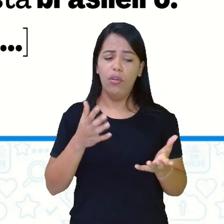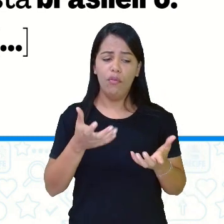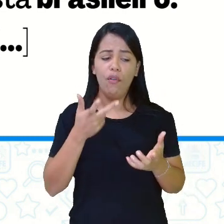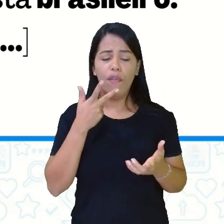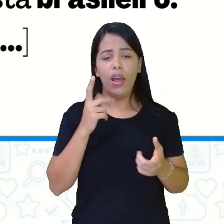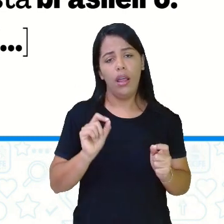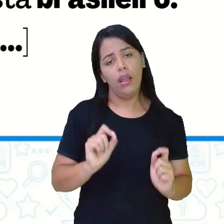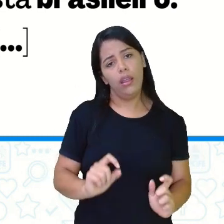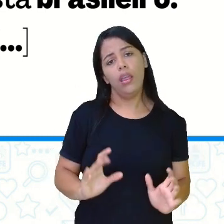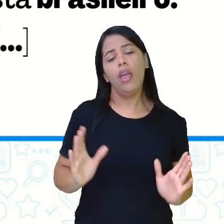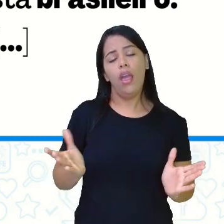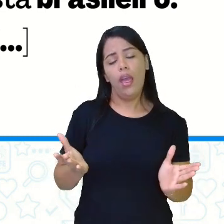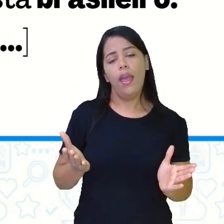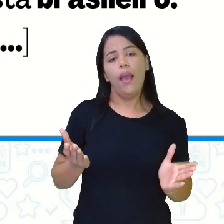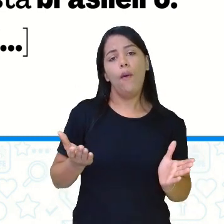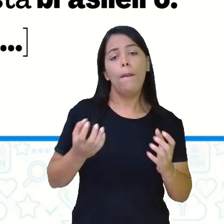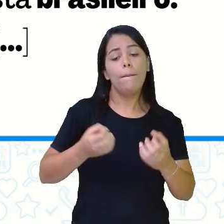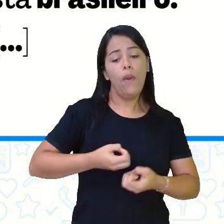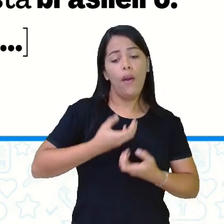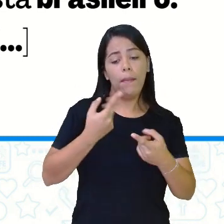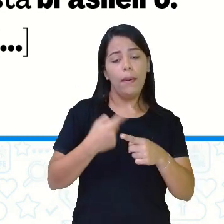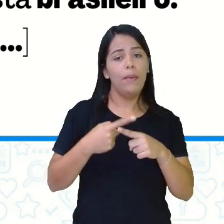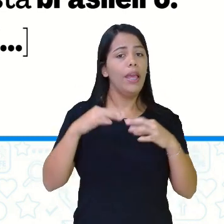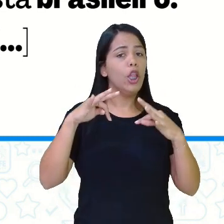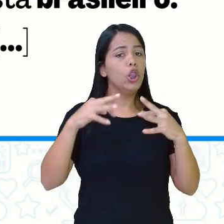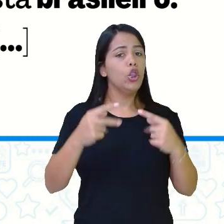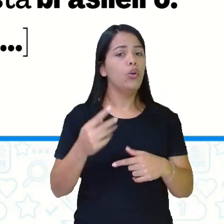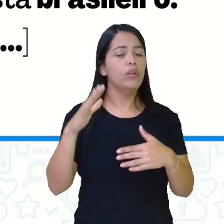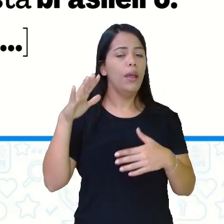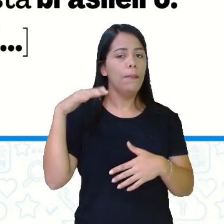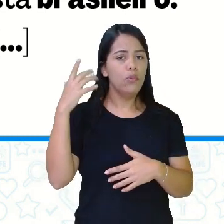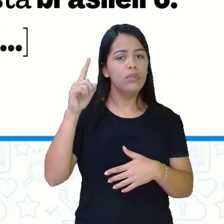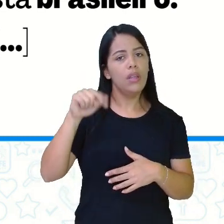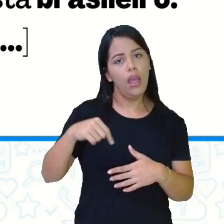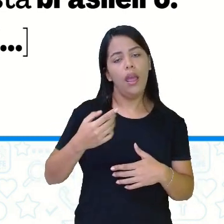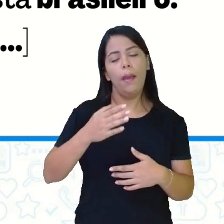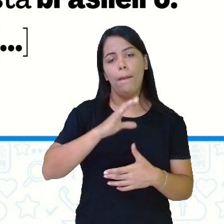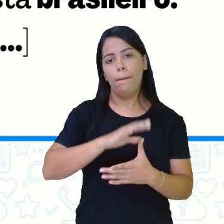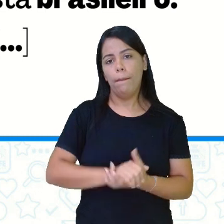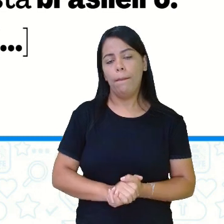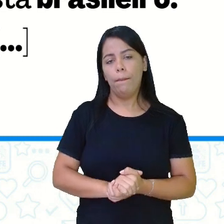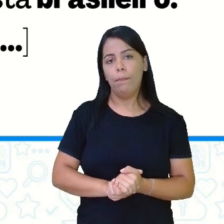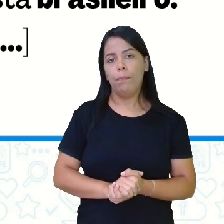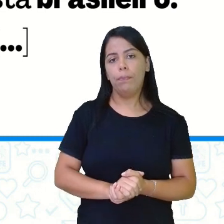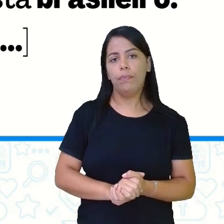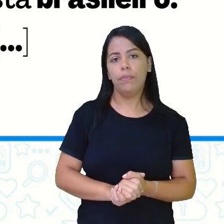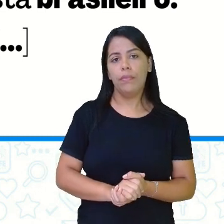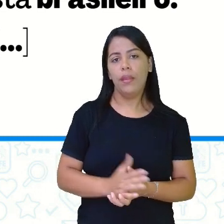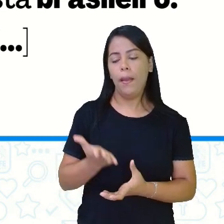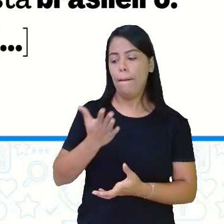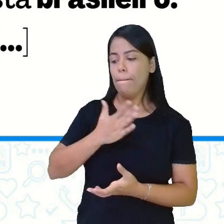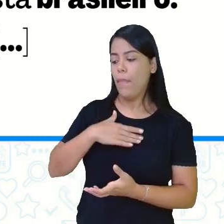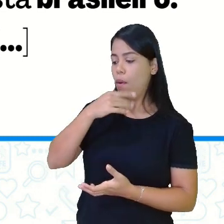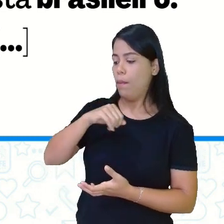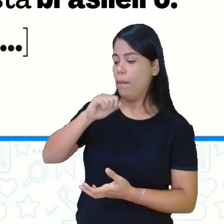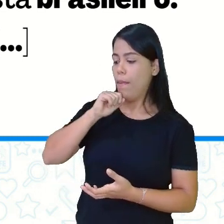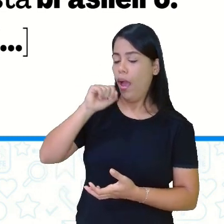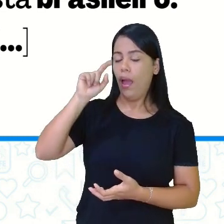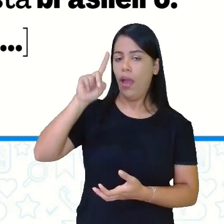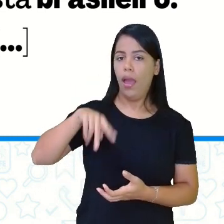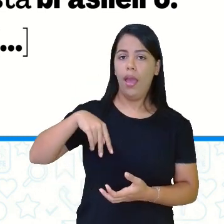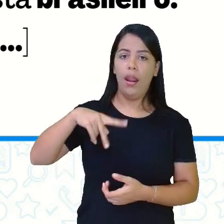é um poema, tá certo? O meu pai era paulista. Meu